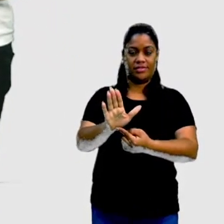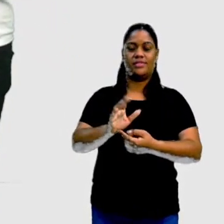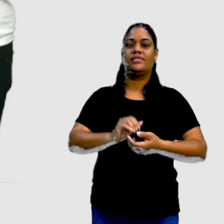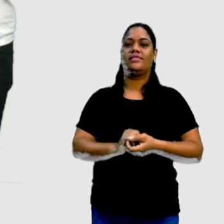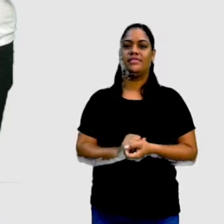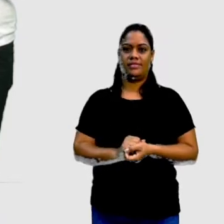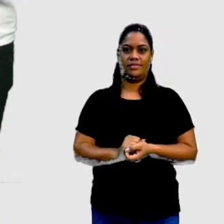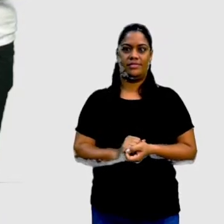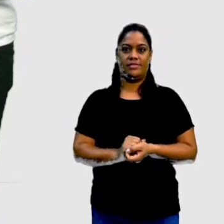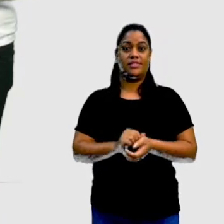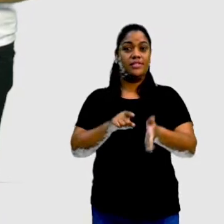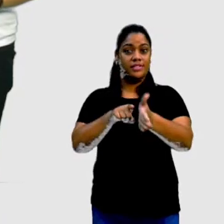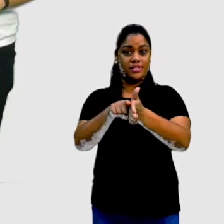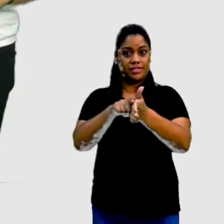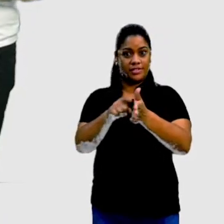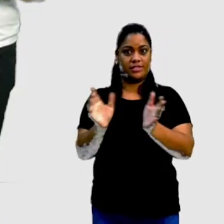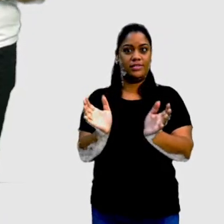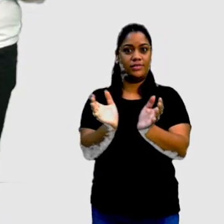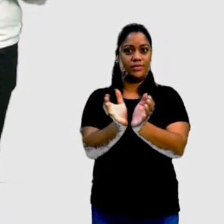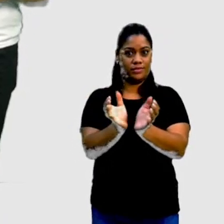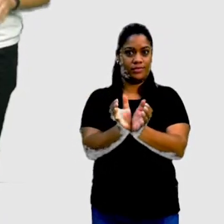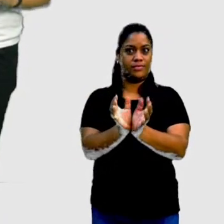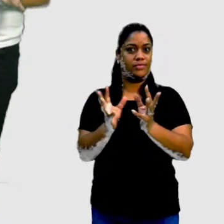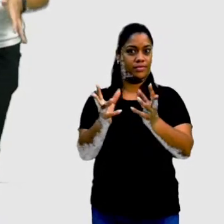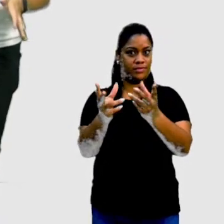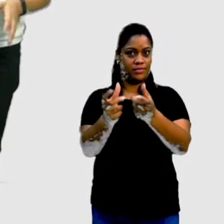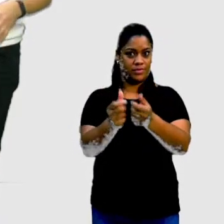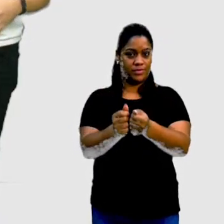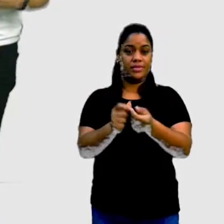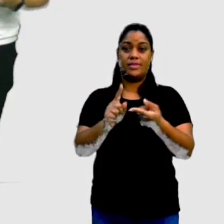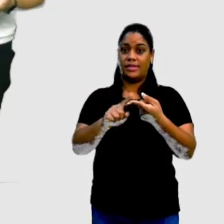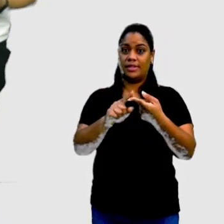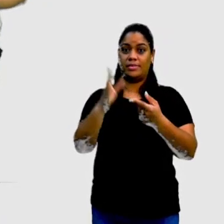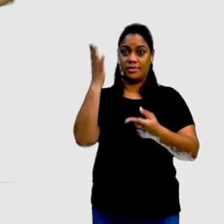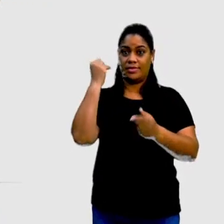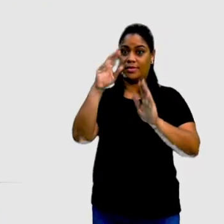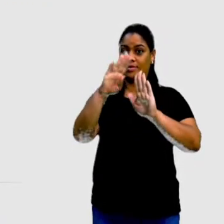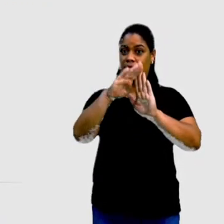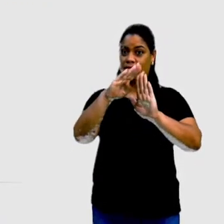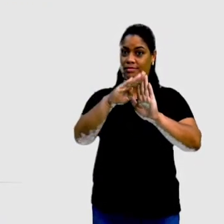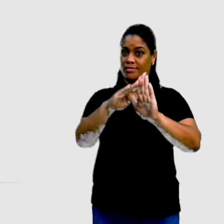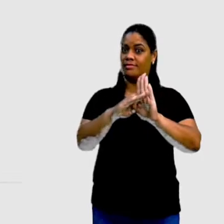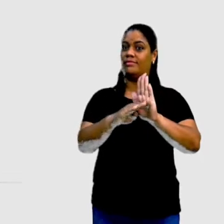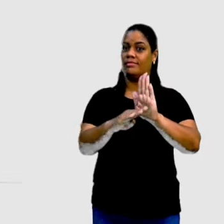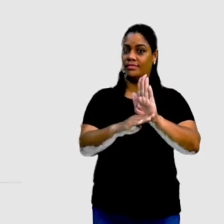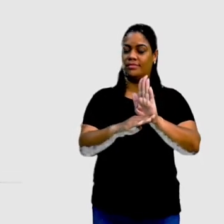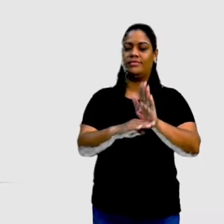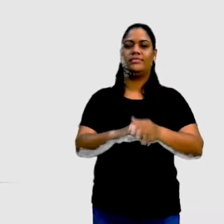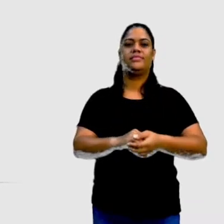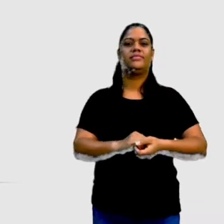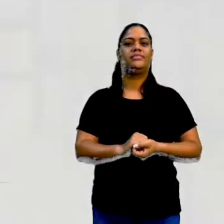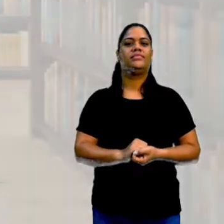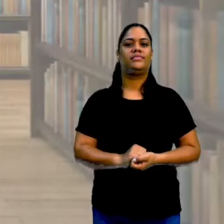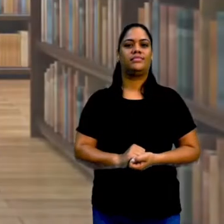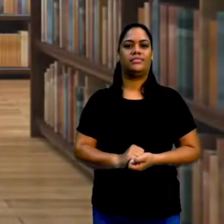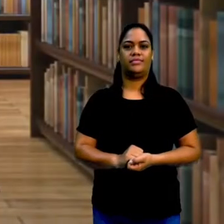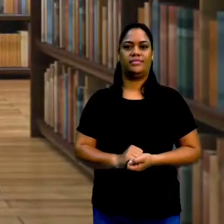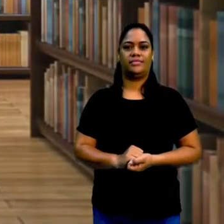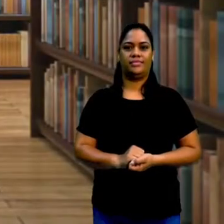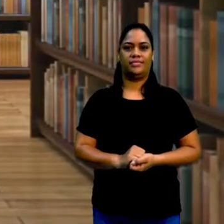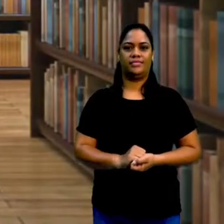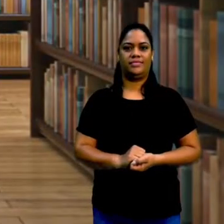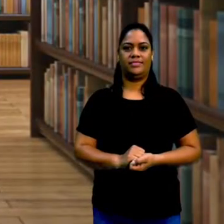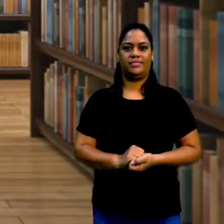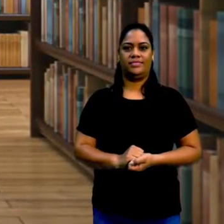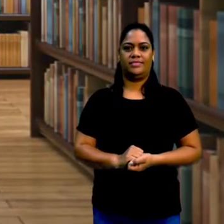pesquisas do tipo censitária e também identificar as etapas da pesquisa na estatística. Para isso,